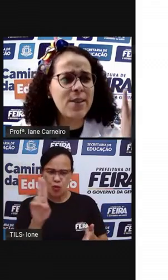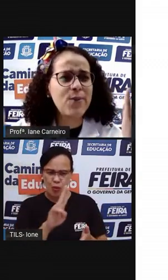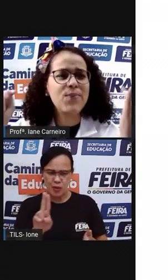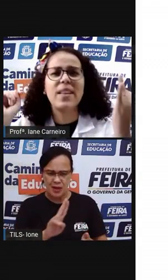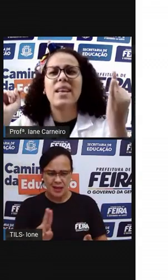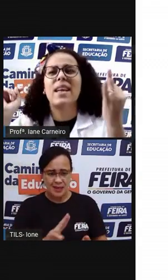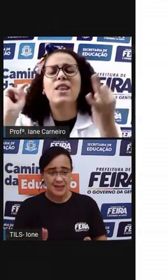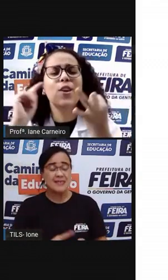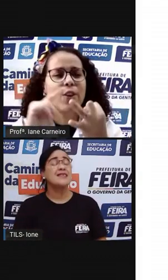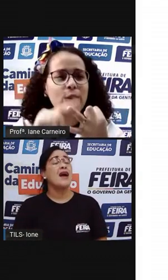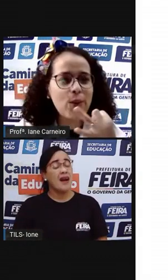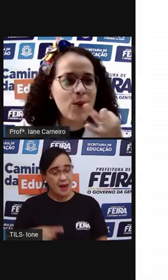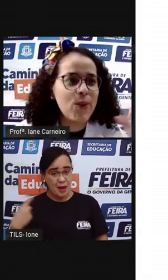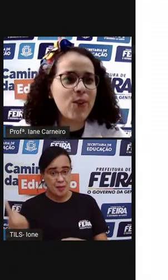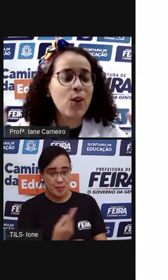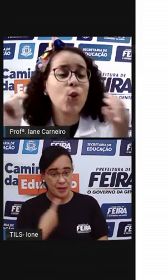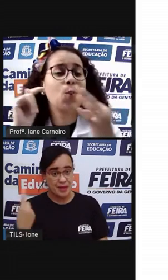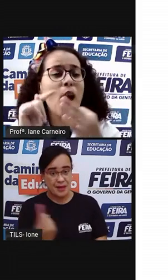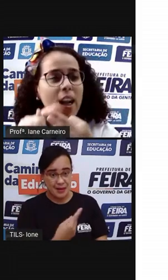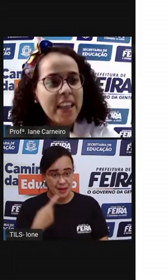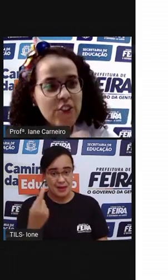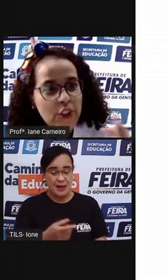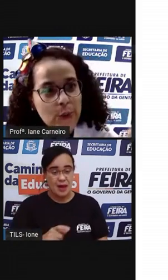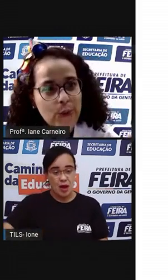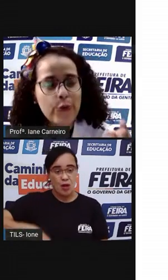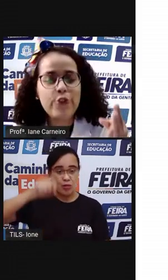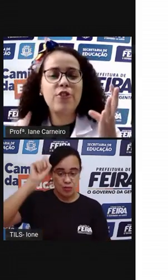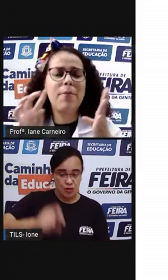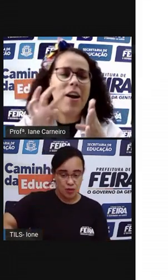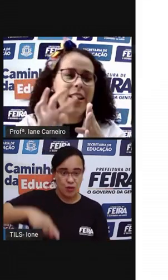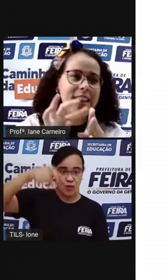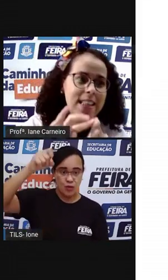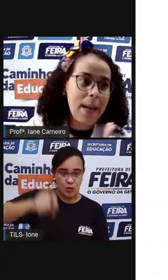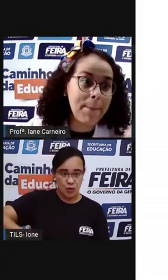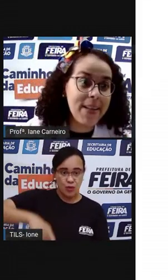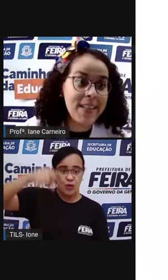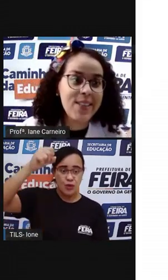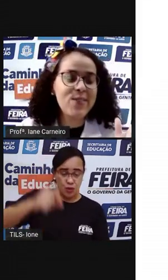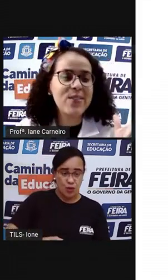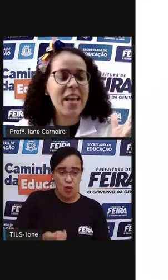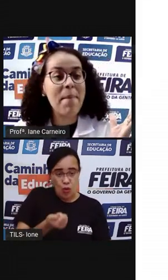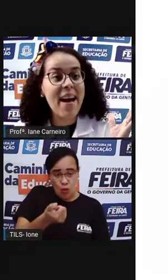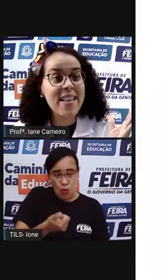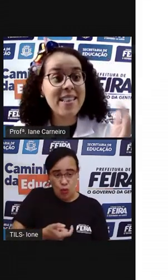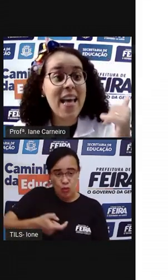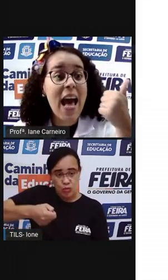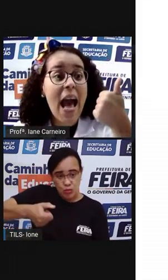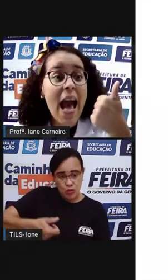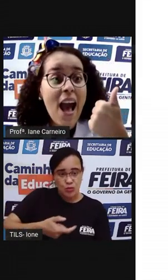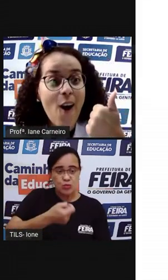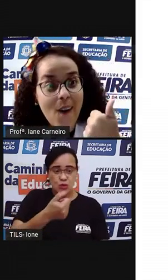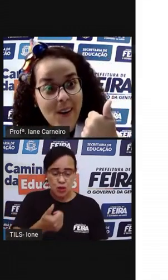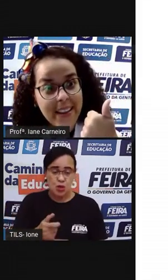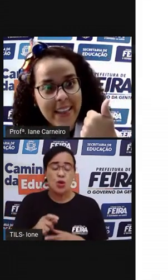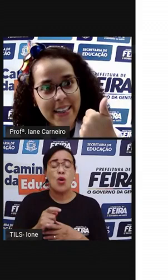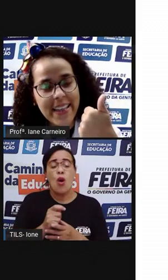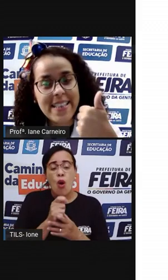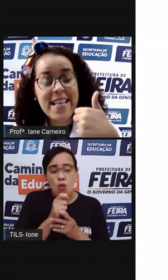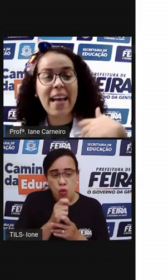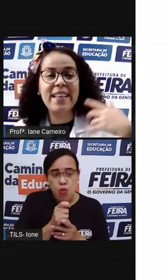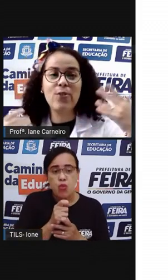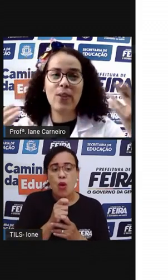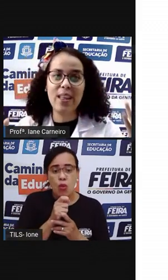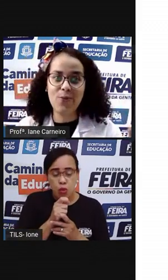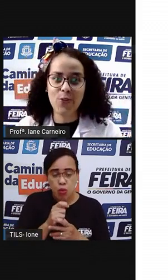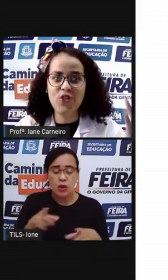Pião, ioiô, bolinha de gude, bolinha de sabão, o mais? A roda, né?